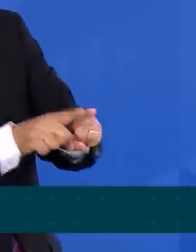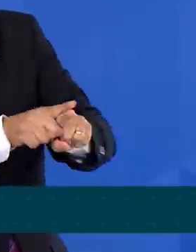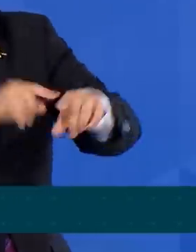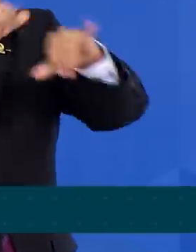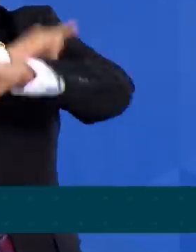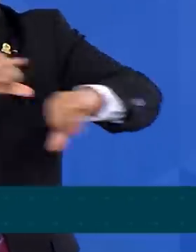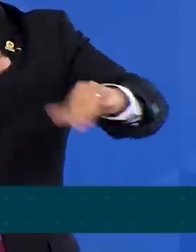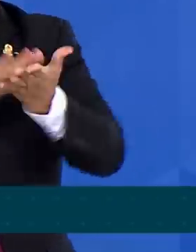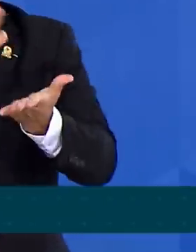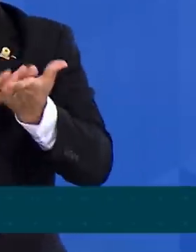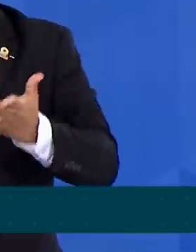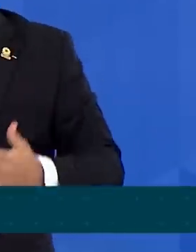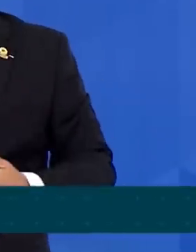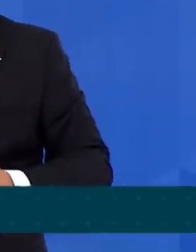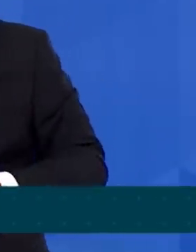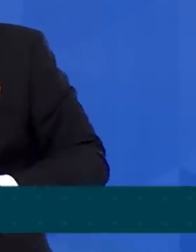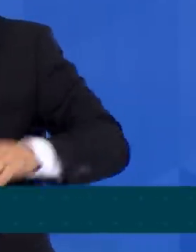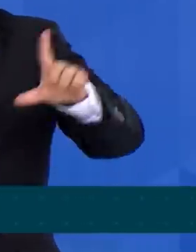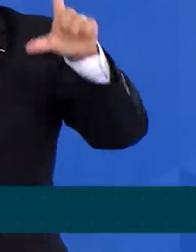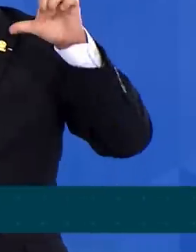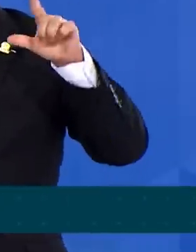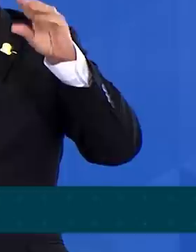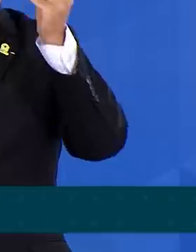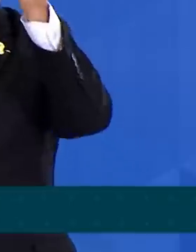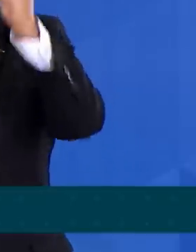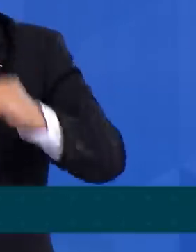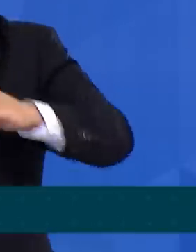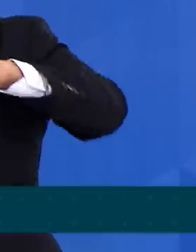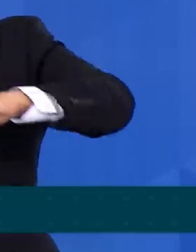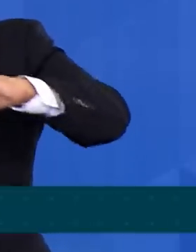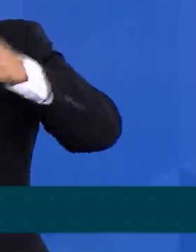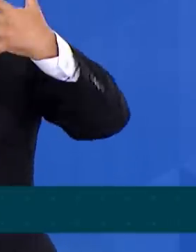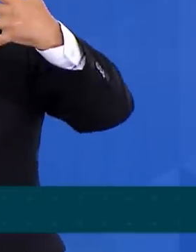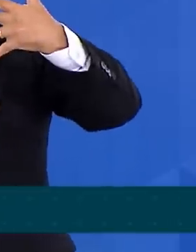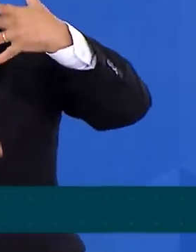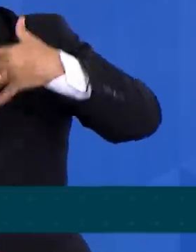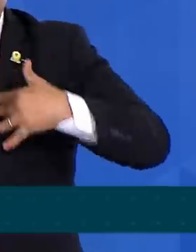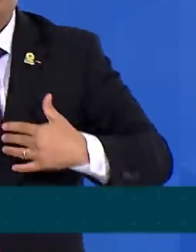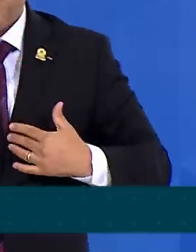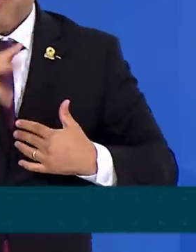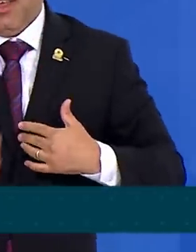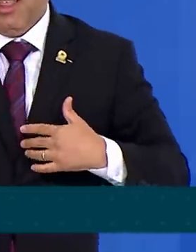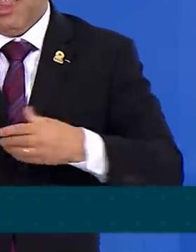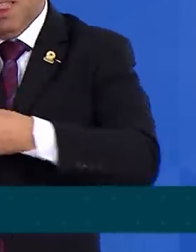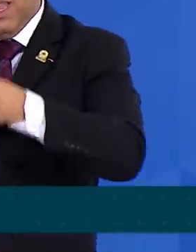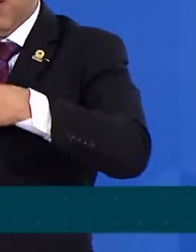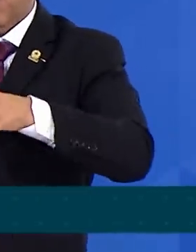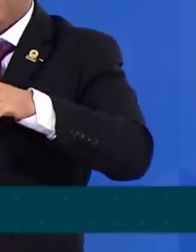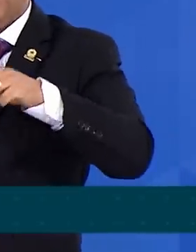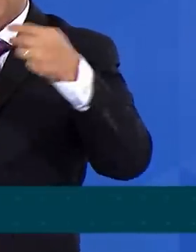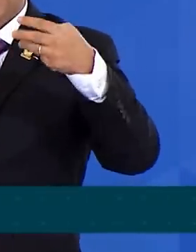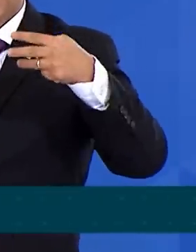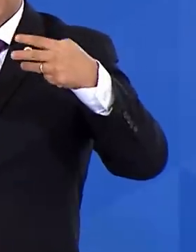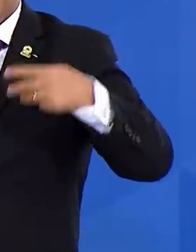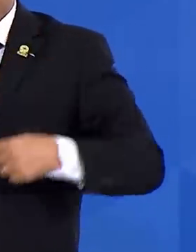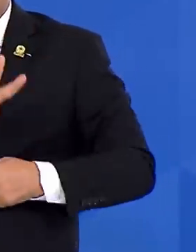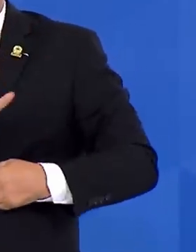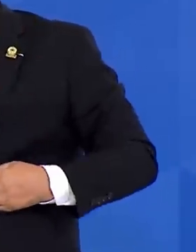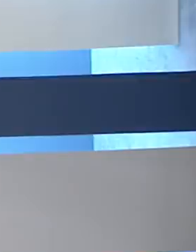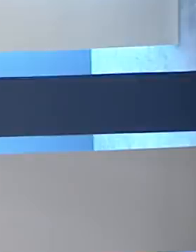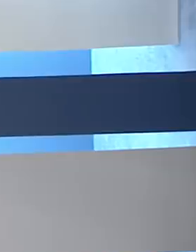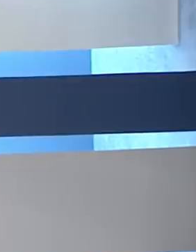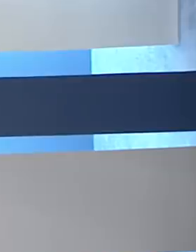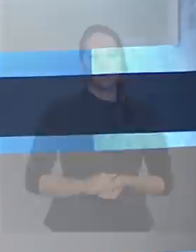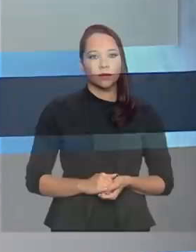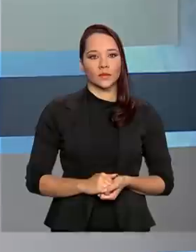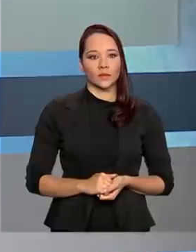nosso dashboard ou painel de indicadores da infância no site do Ministério da Mulher, da Família e dos Direitos Humanos.